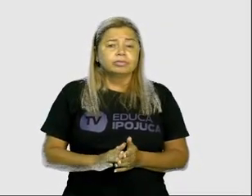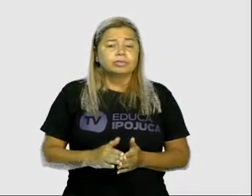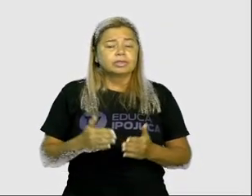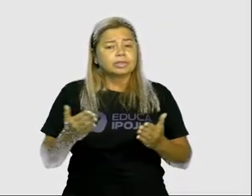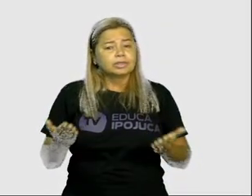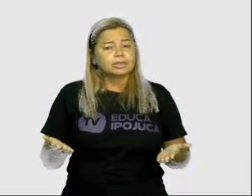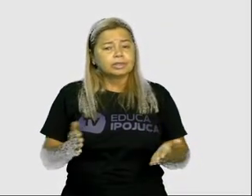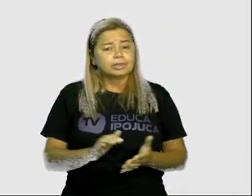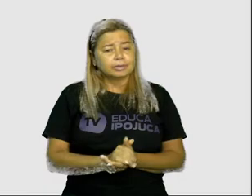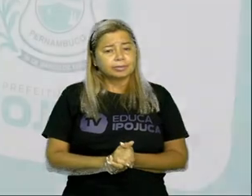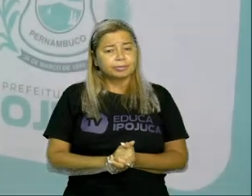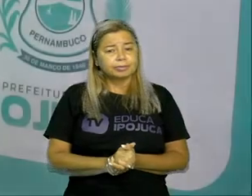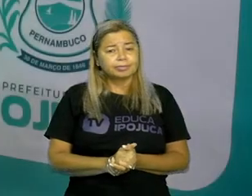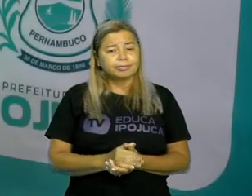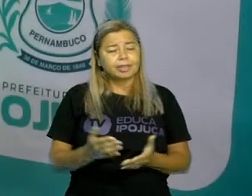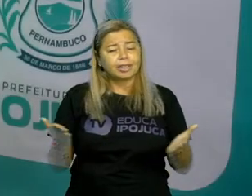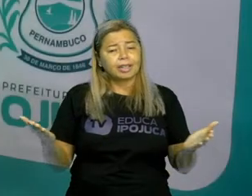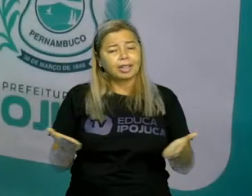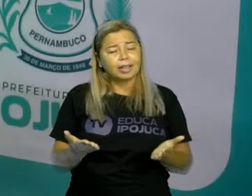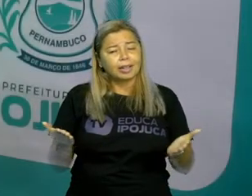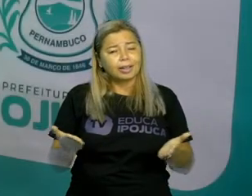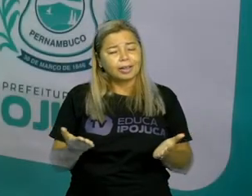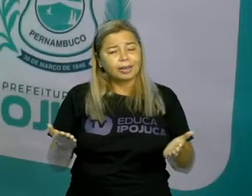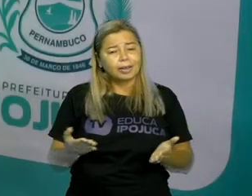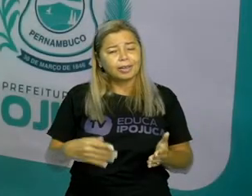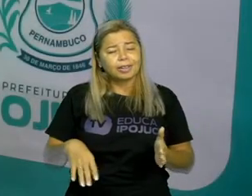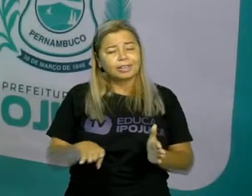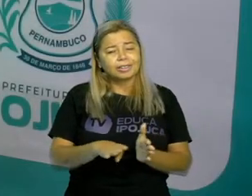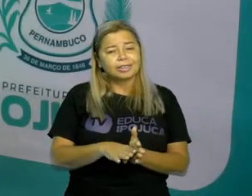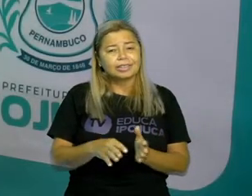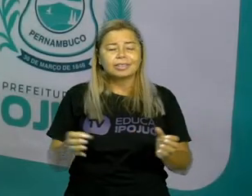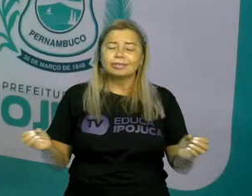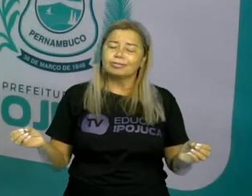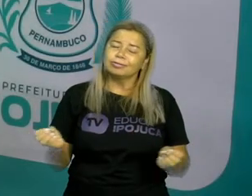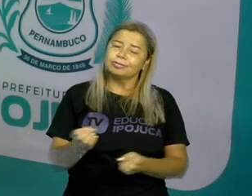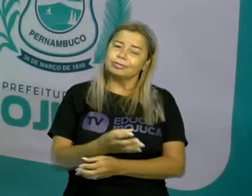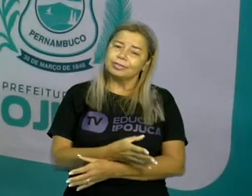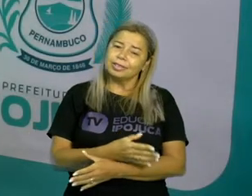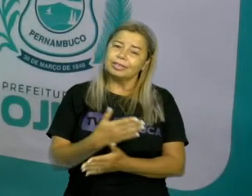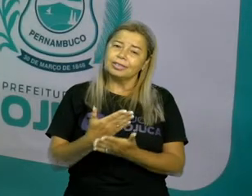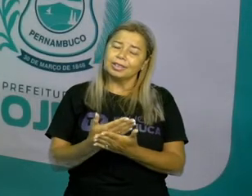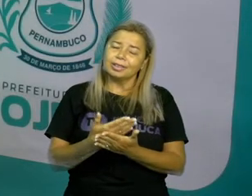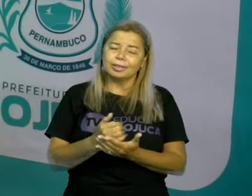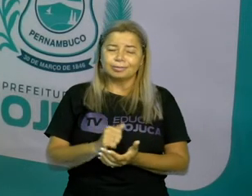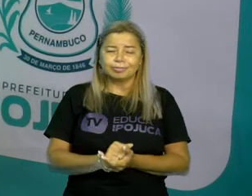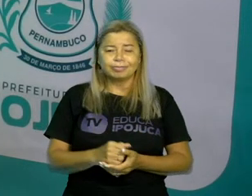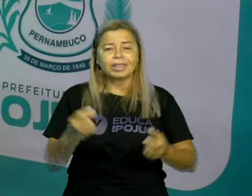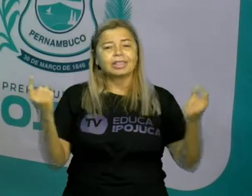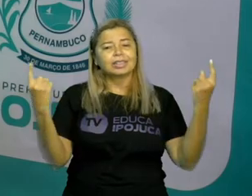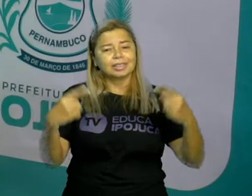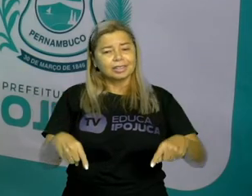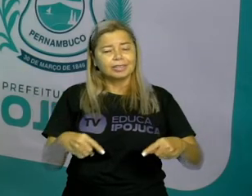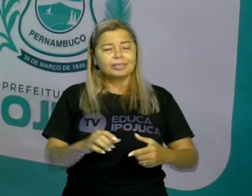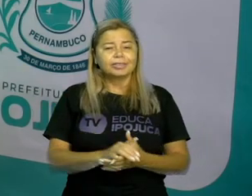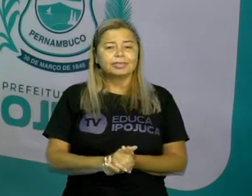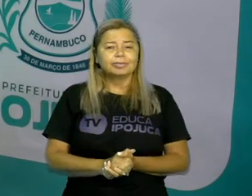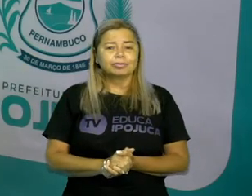encerrando a nossa aula de hoje com o seguinte desafio, certo?